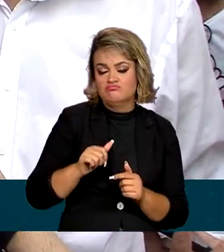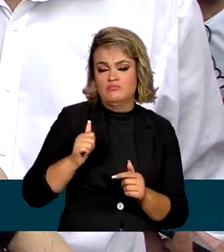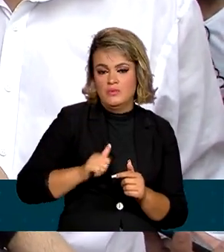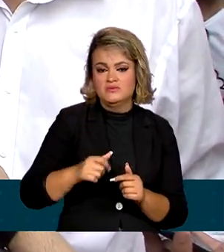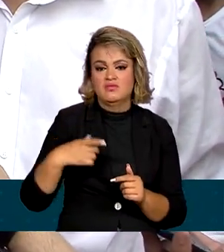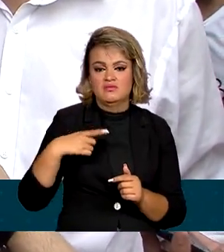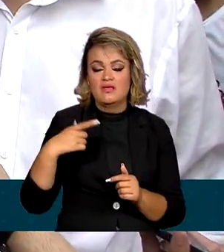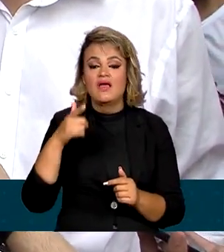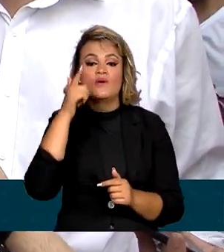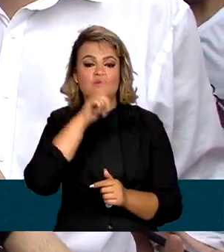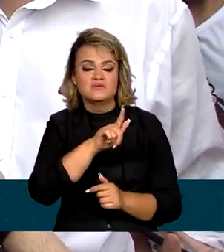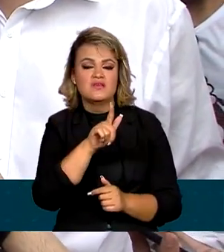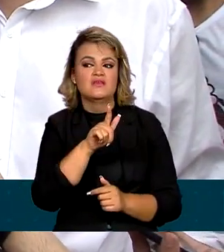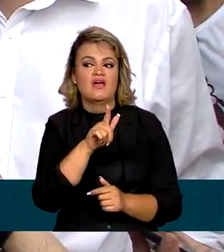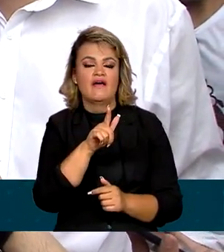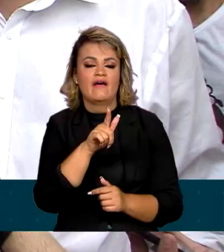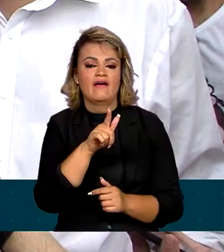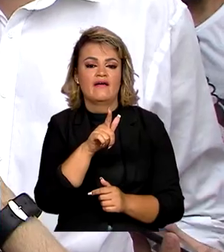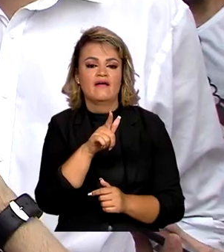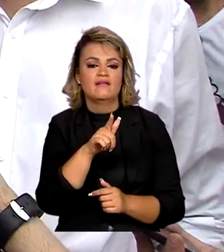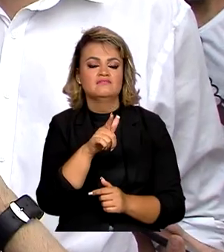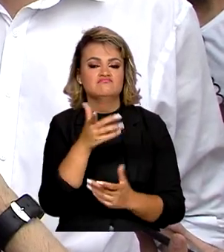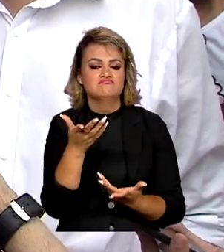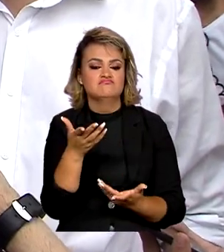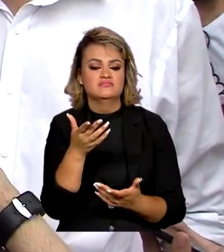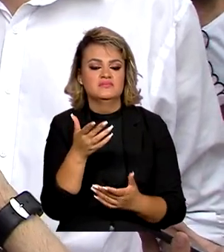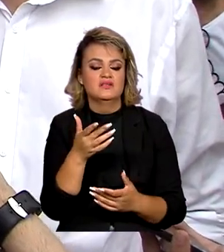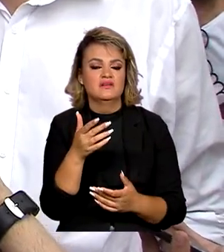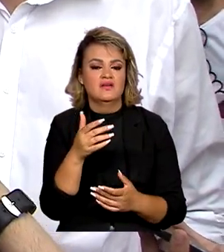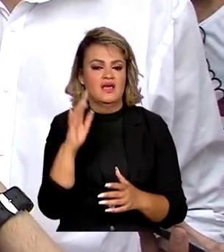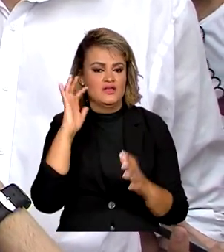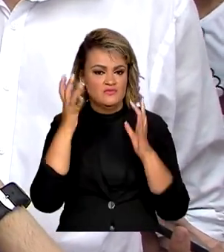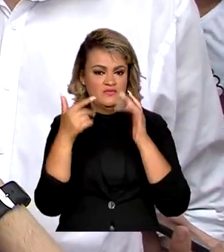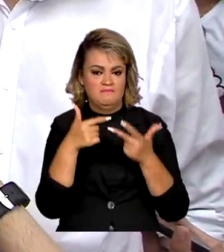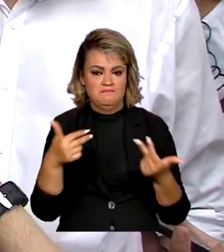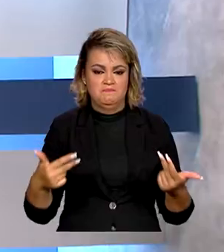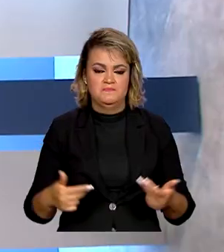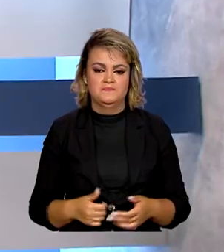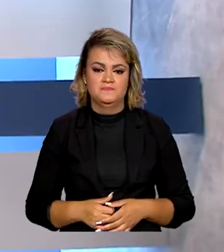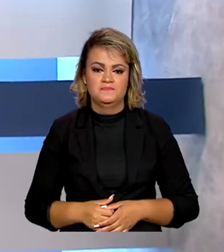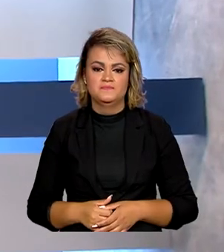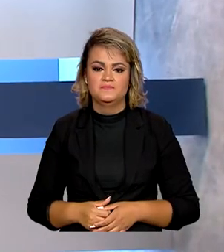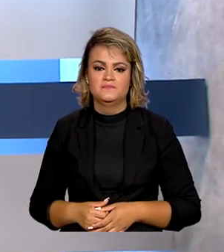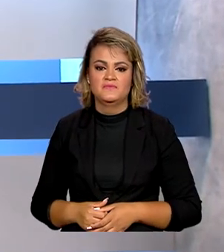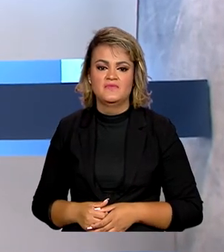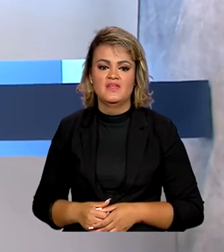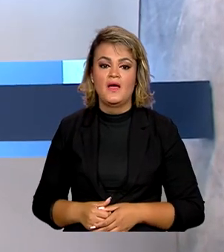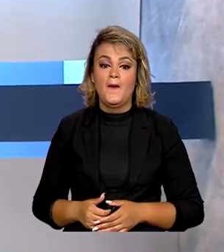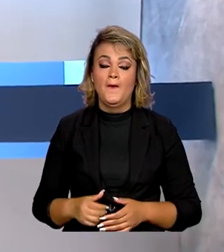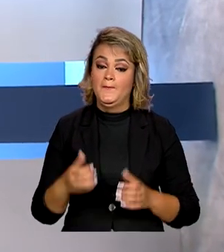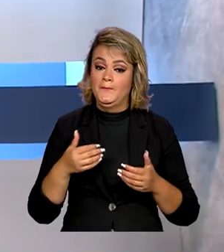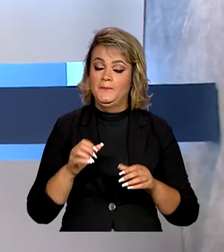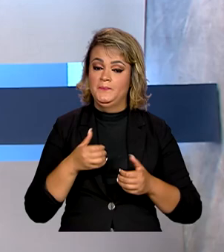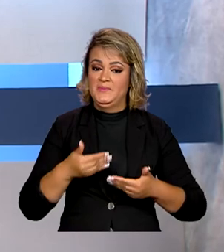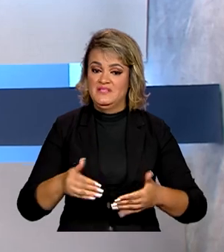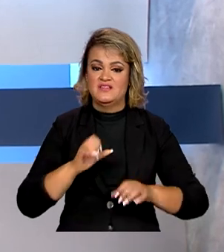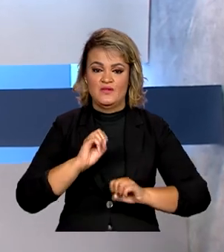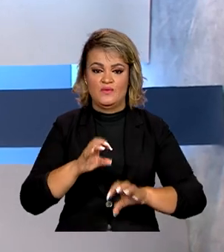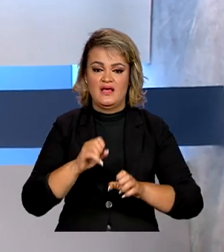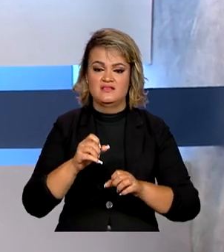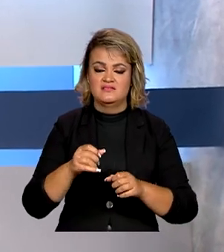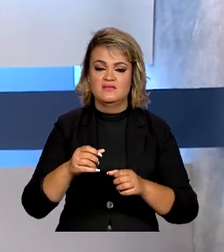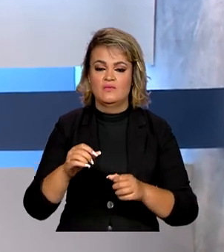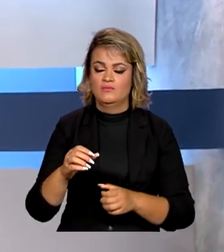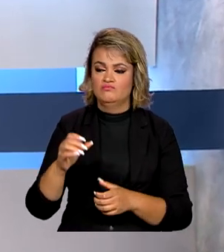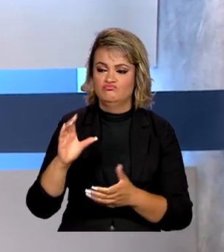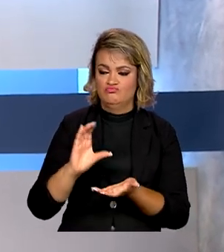para garantir a elevação da condição da sua renda. O Ministério da Educação liberou mais de